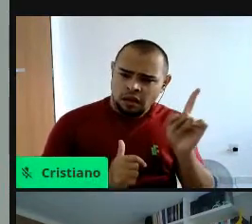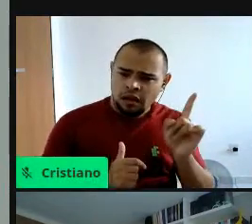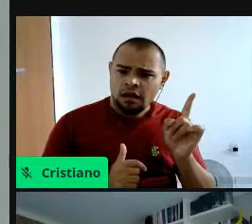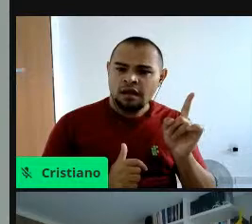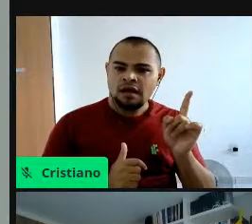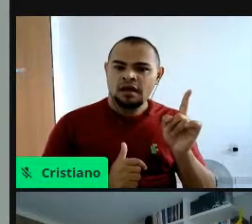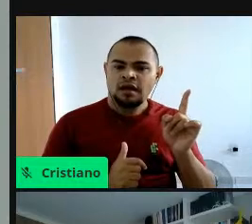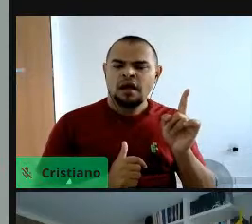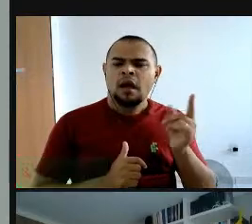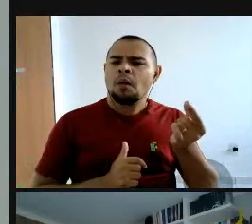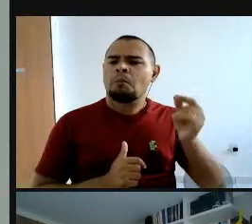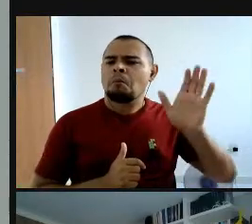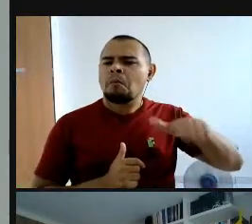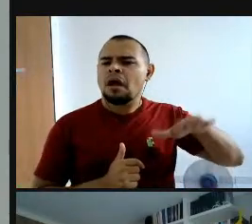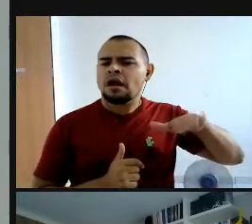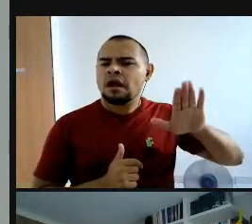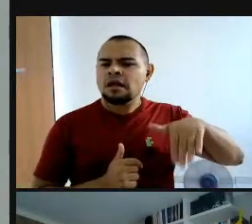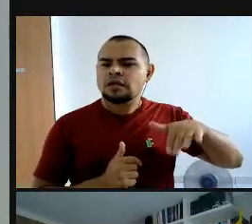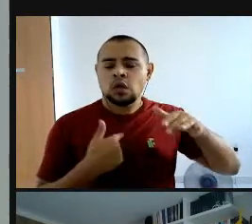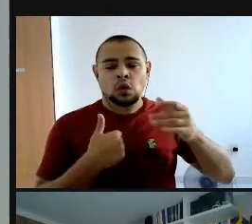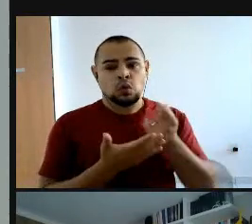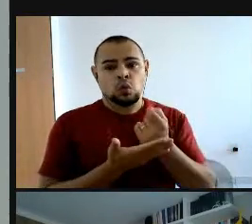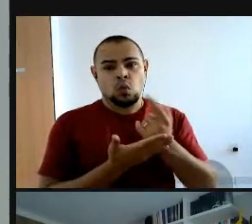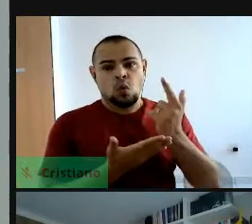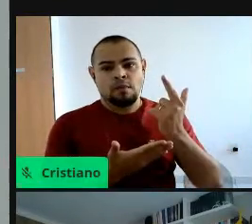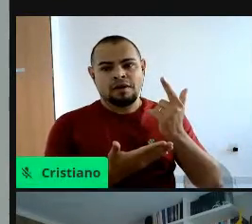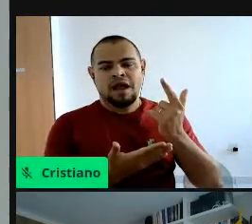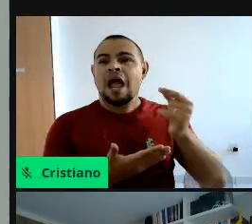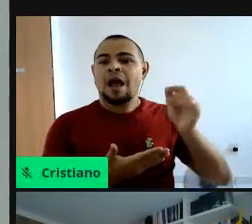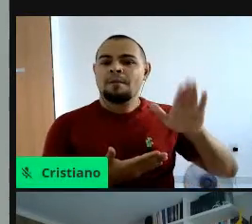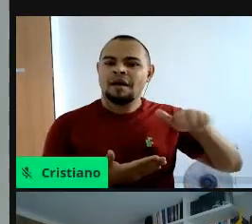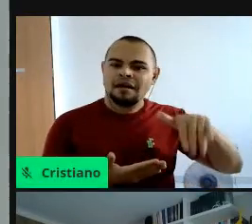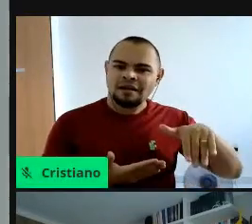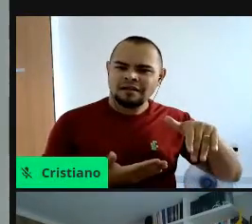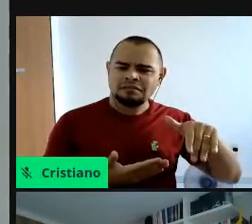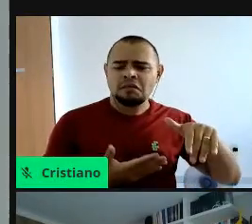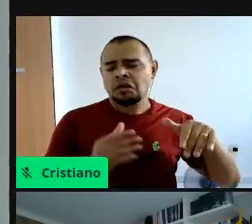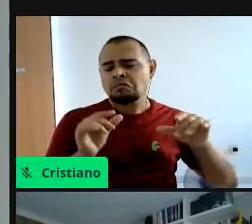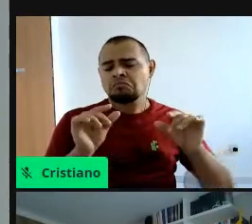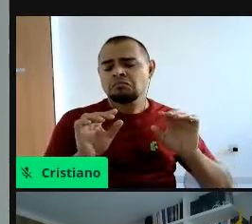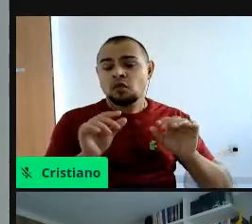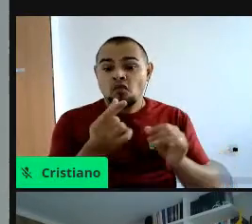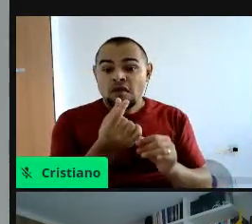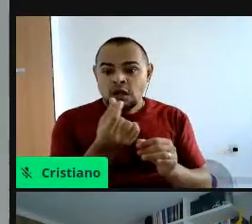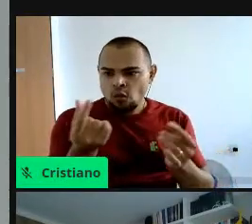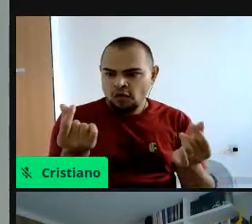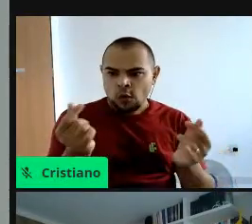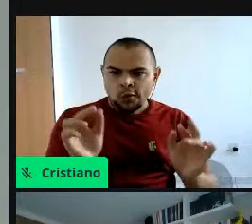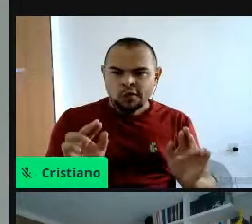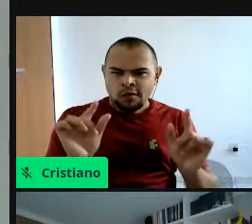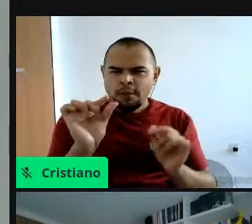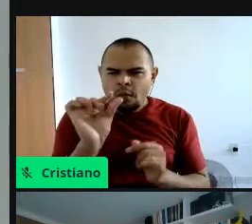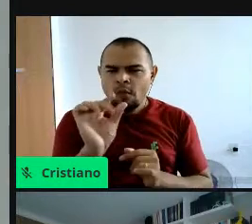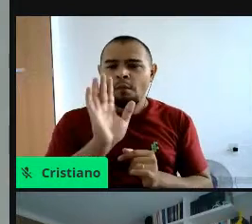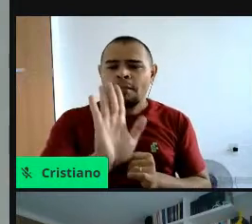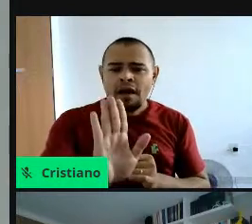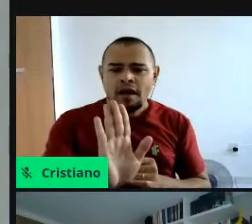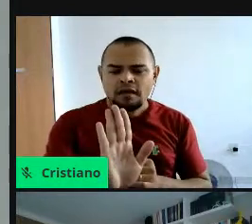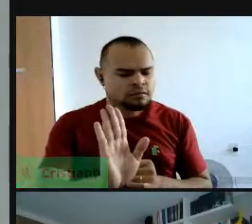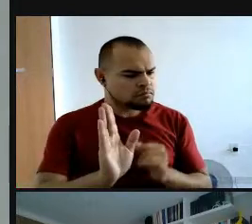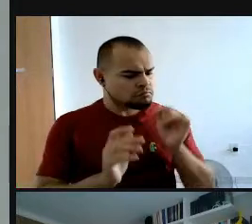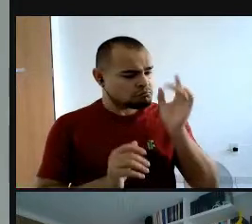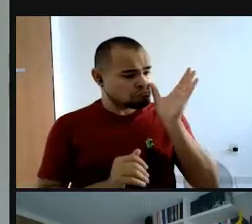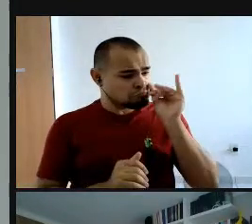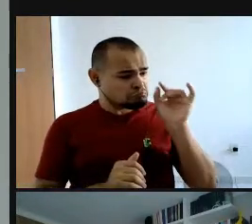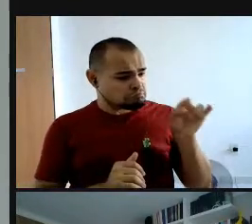mais barato, eu não comprei por ser mais barato, porque às vezes a diferença é mínima, mas ela, ela, por curiosidade,